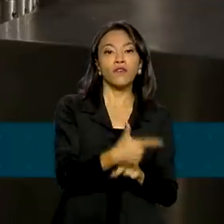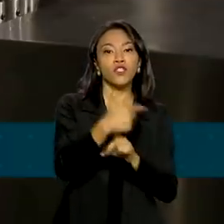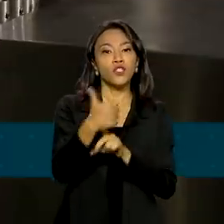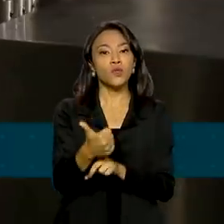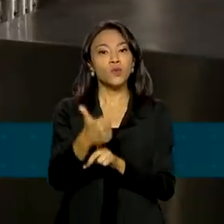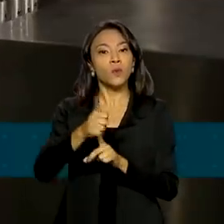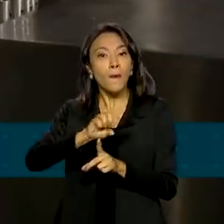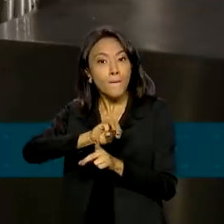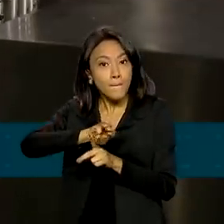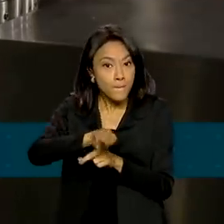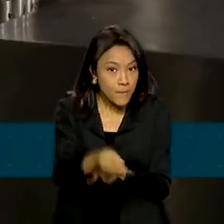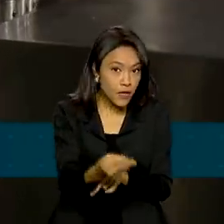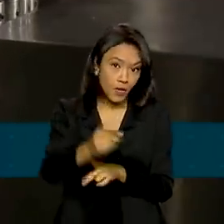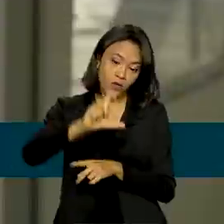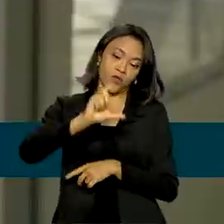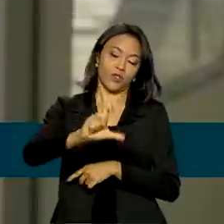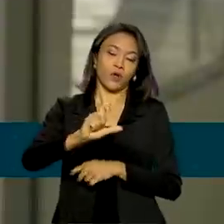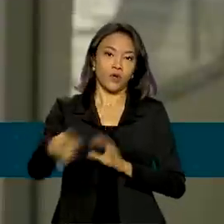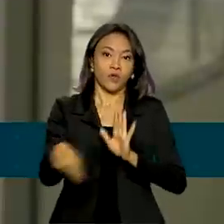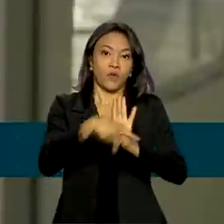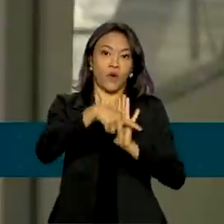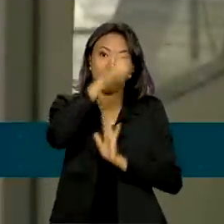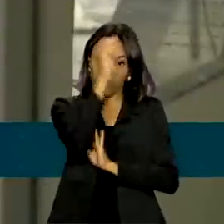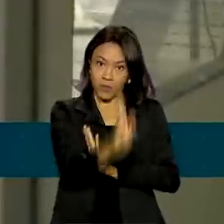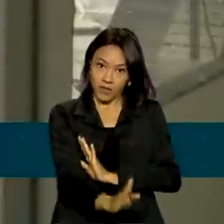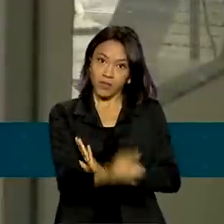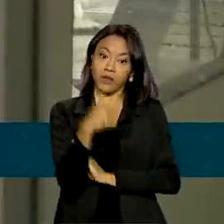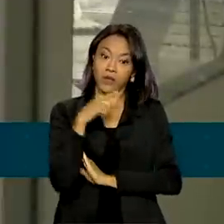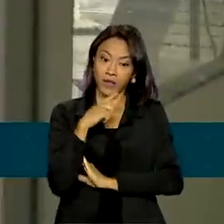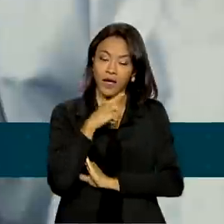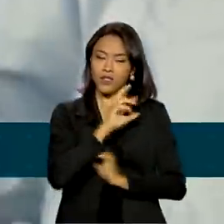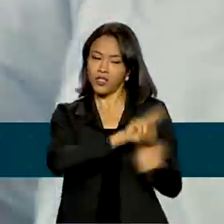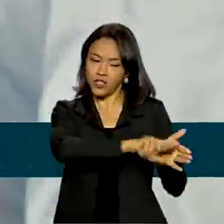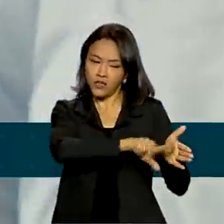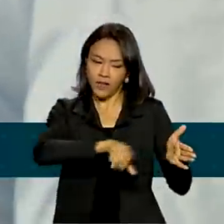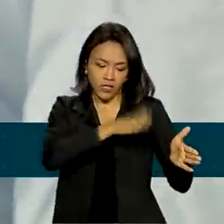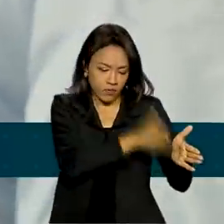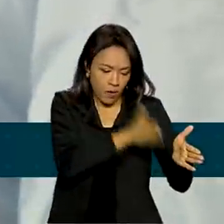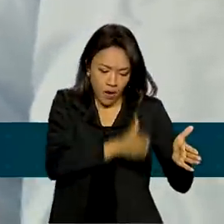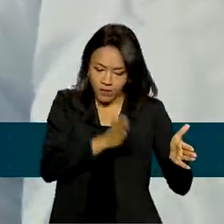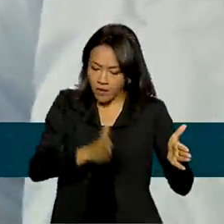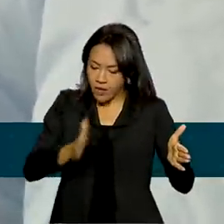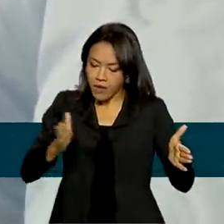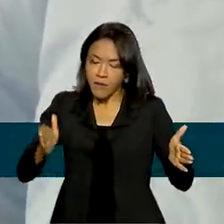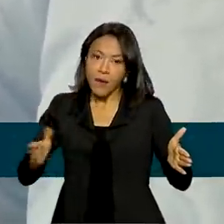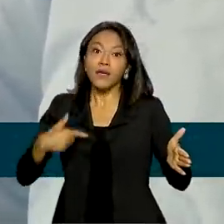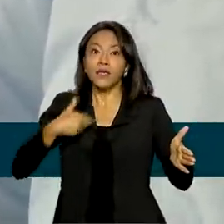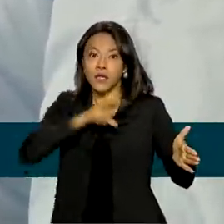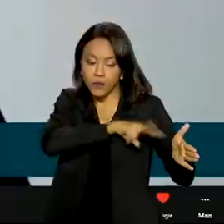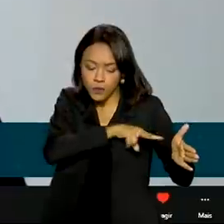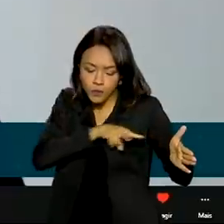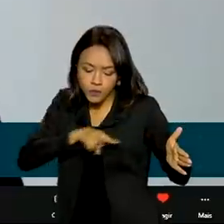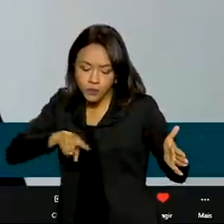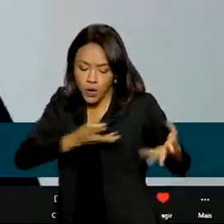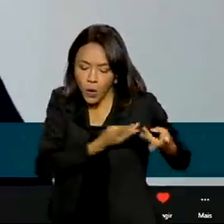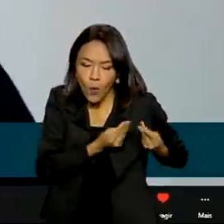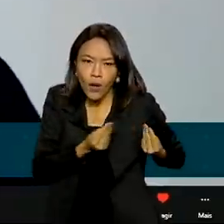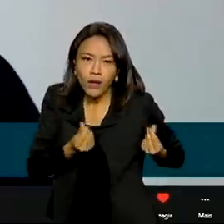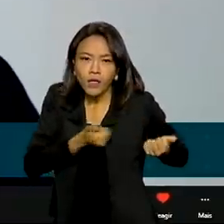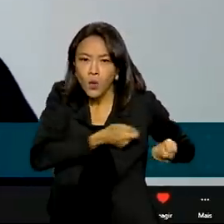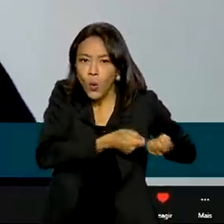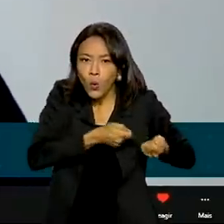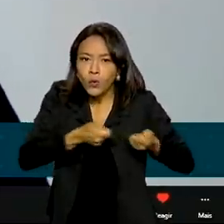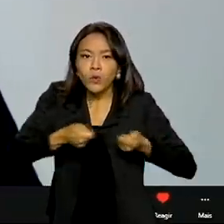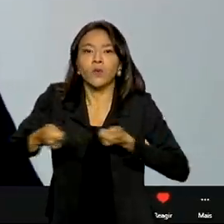de doses em insumo nacional, que estão em diferentes etapas de produção e controle de qualidade. A capacidade